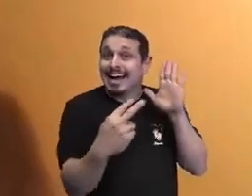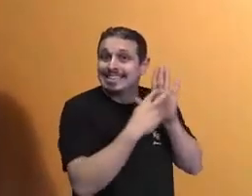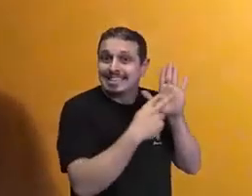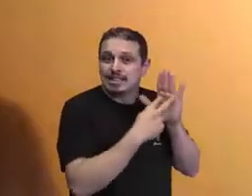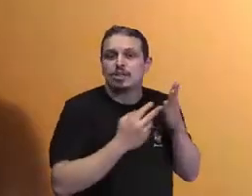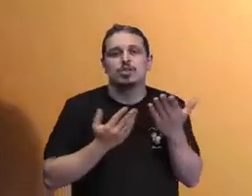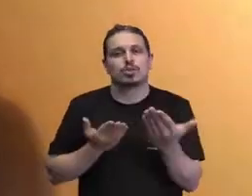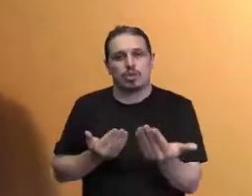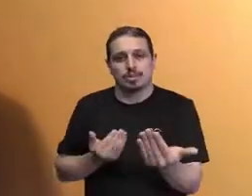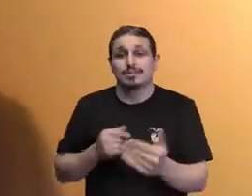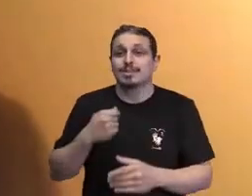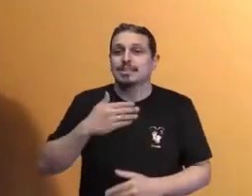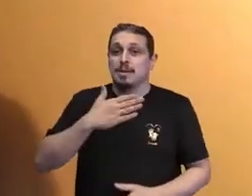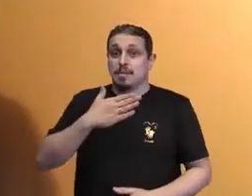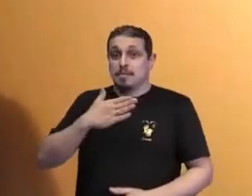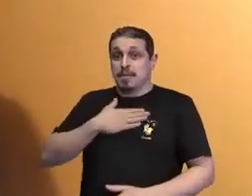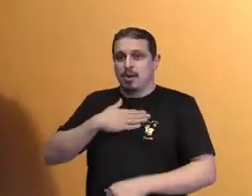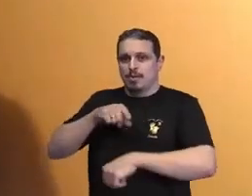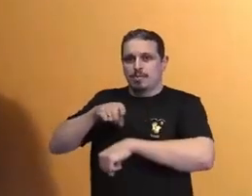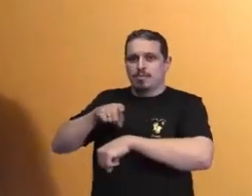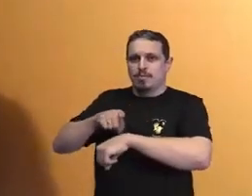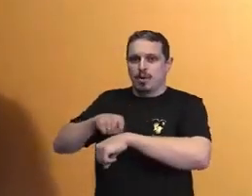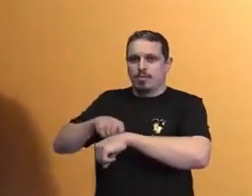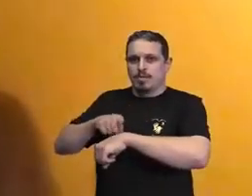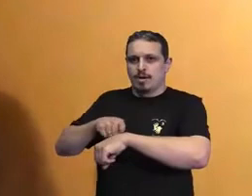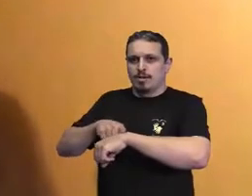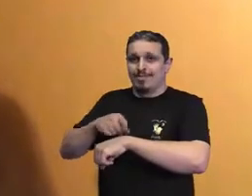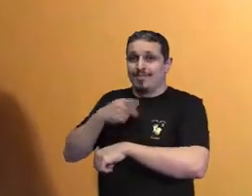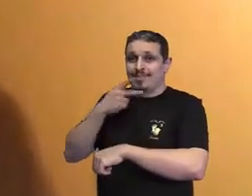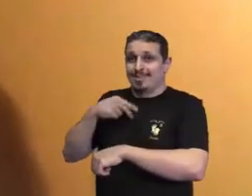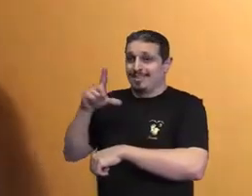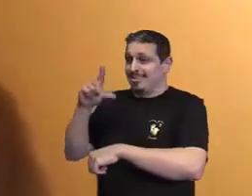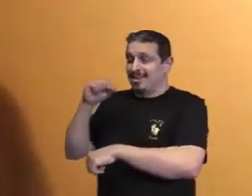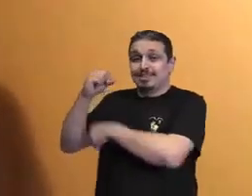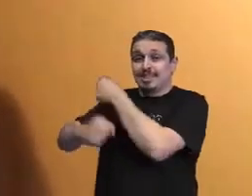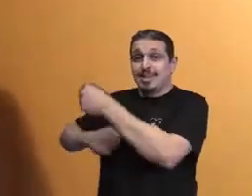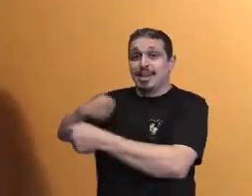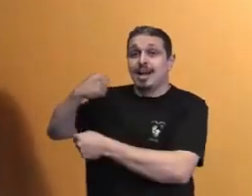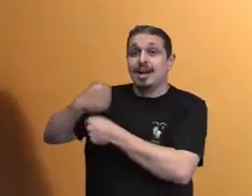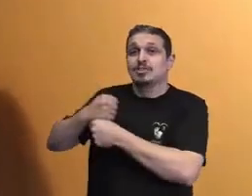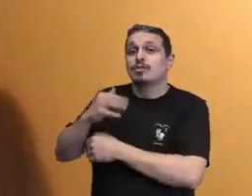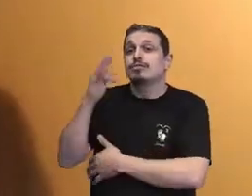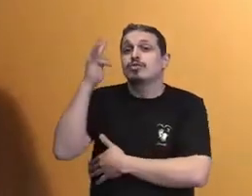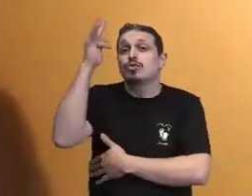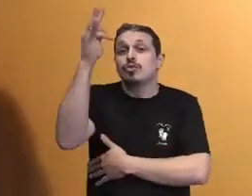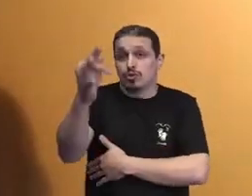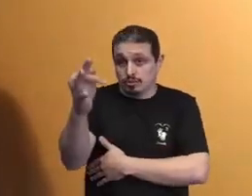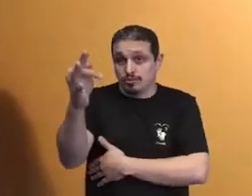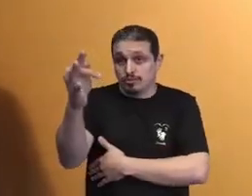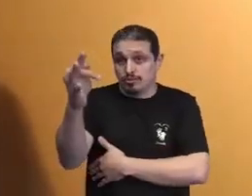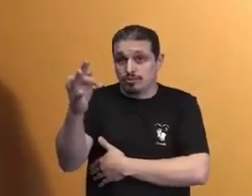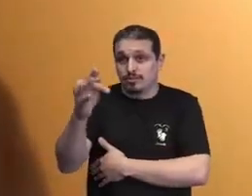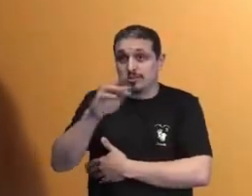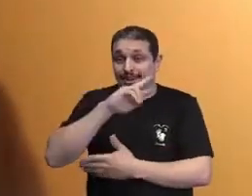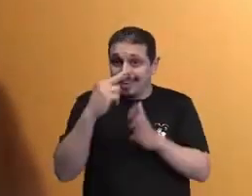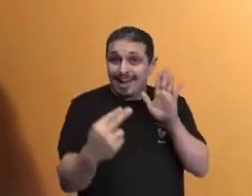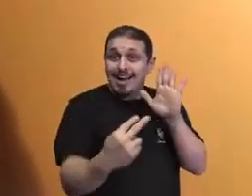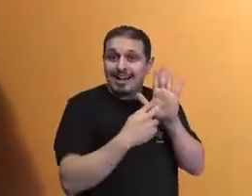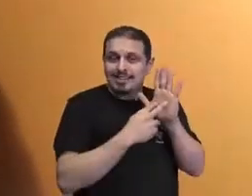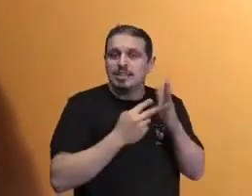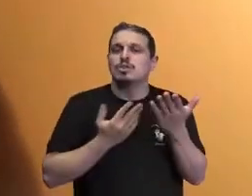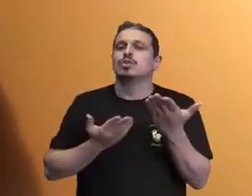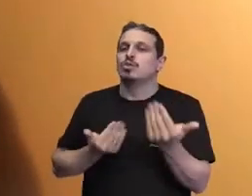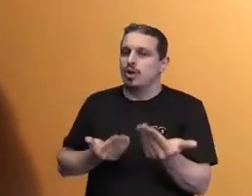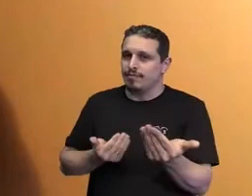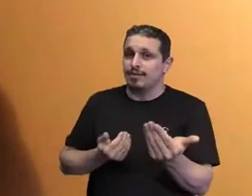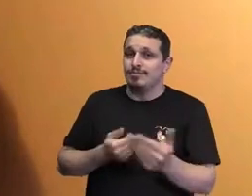eu quero dizer daqui a 10 anos. Olha que ideia forte. atenção moçada, quando eu disser